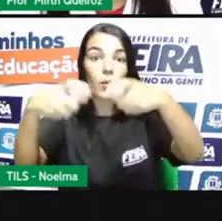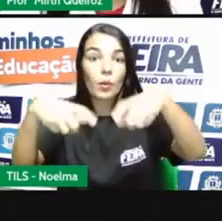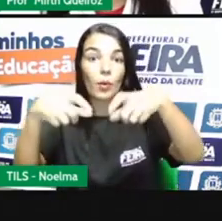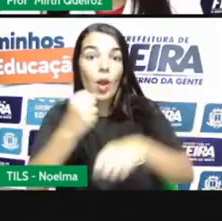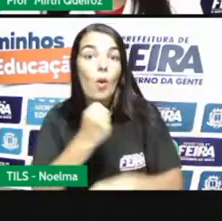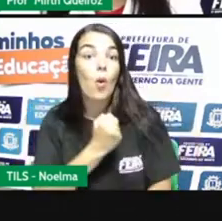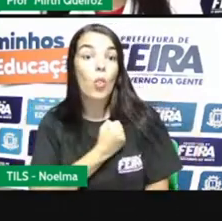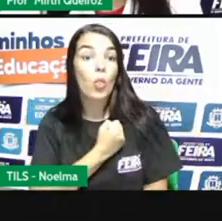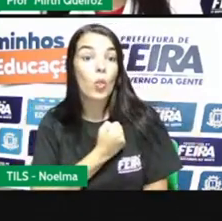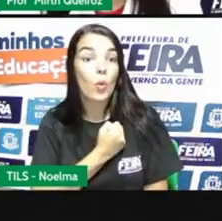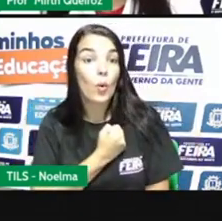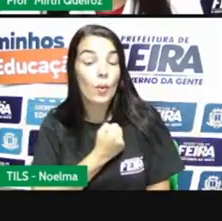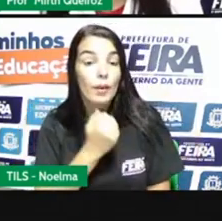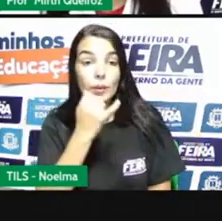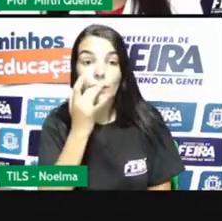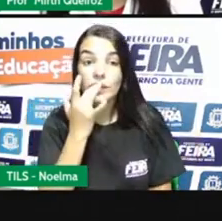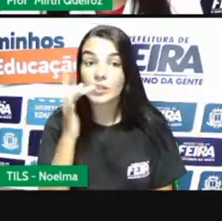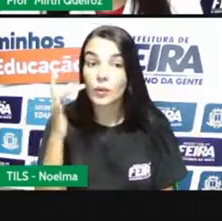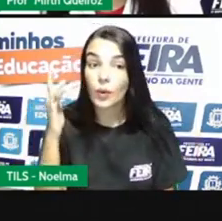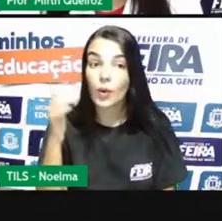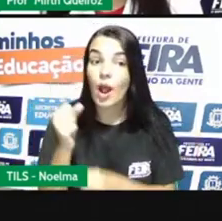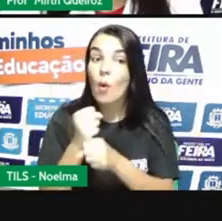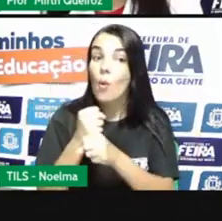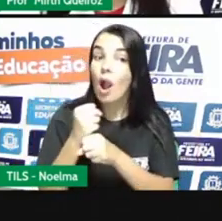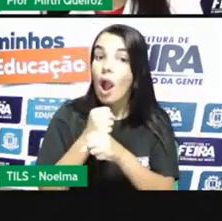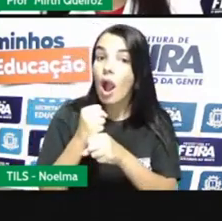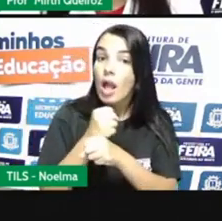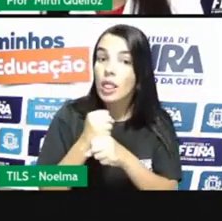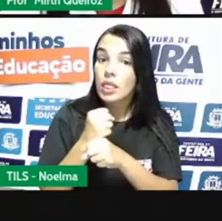o número, o ano,